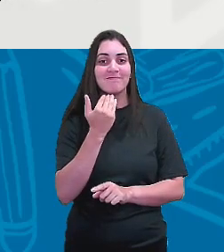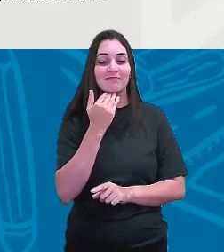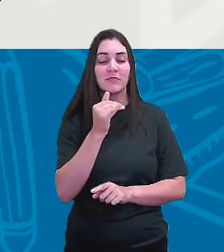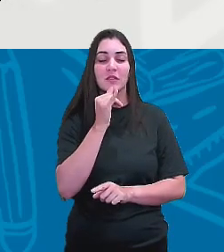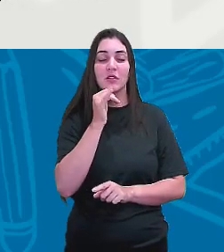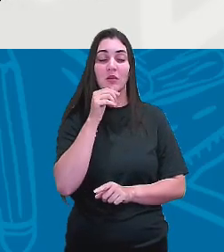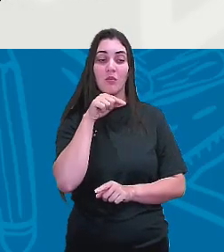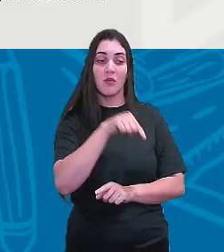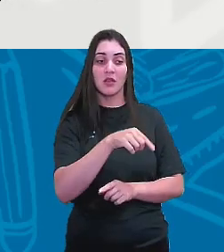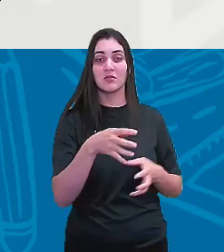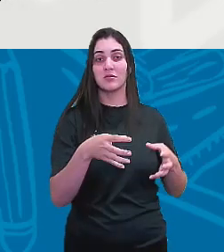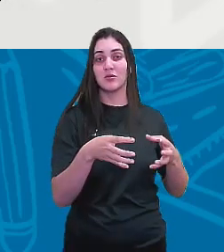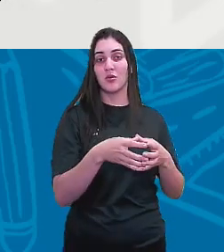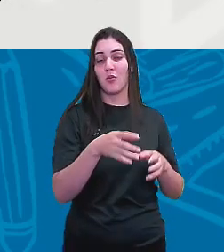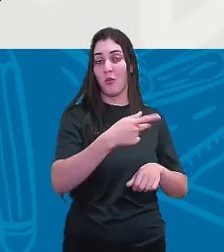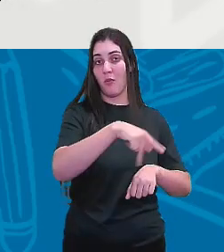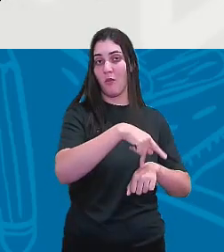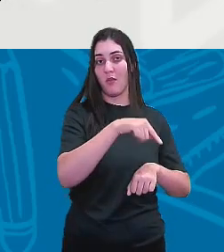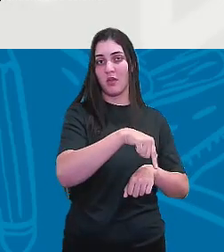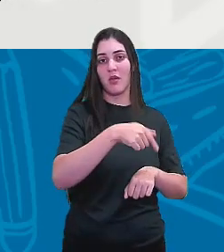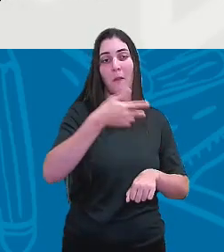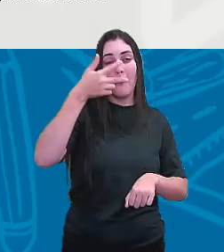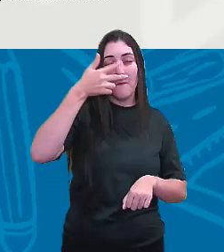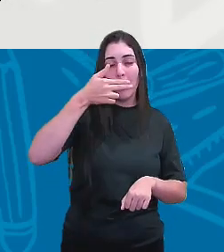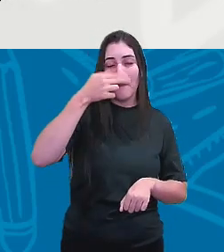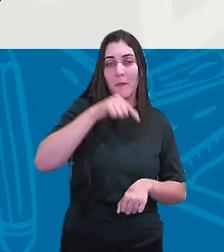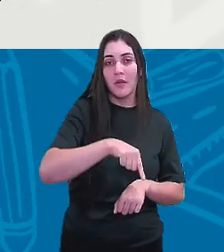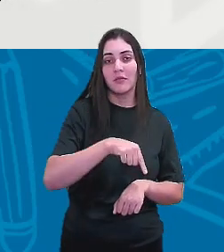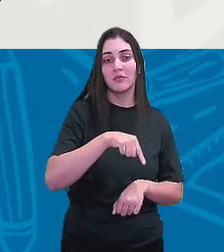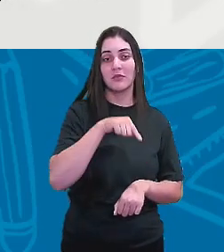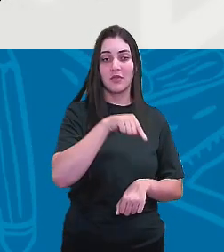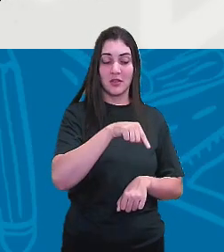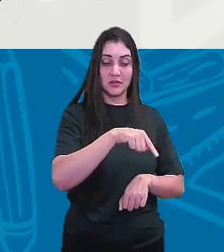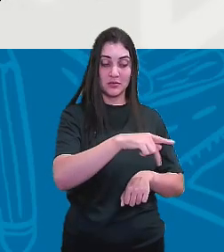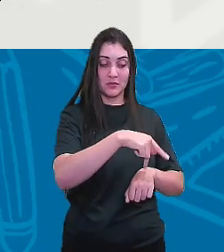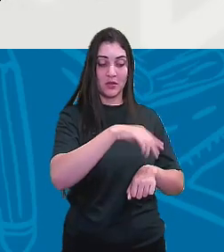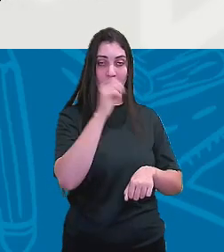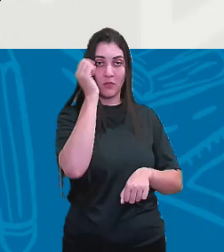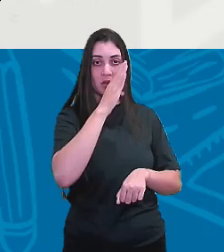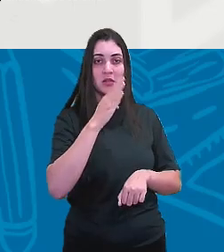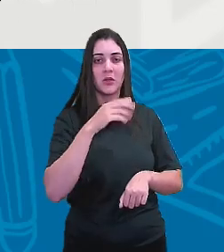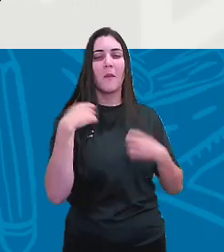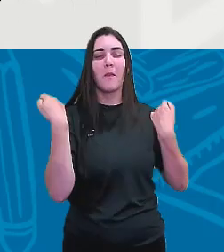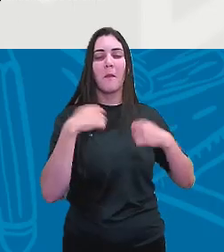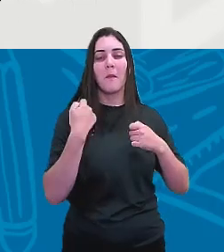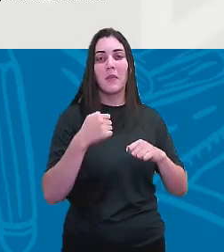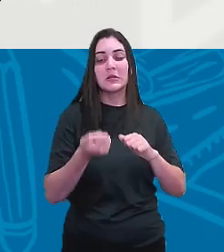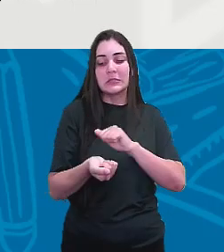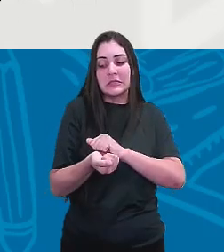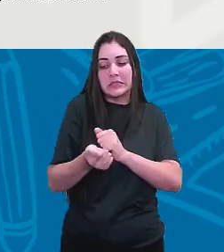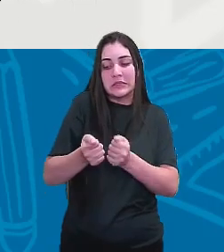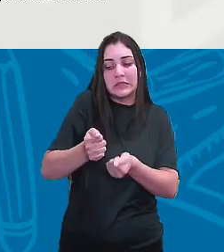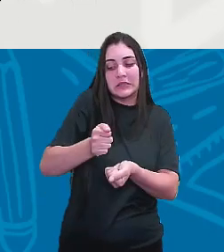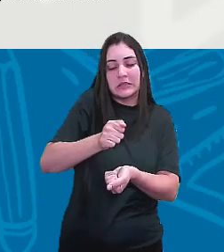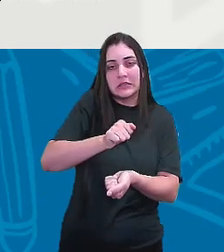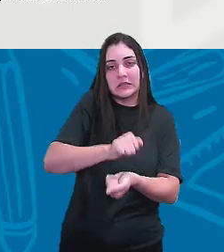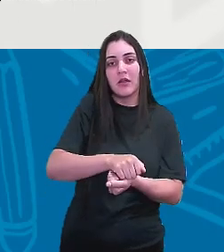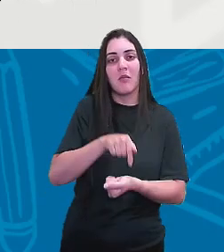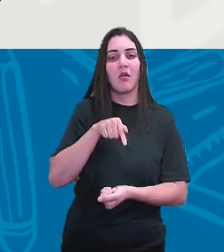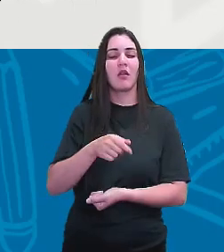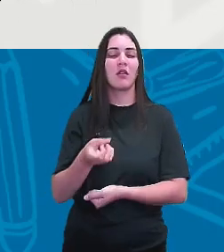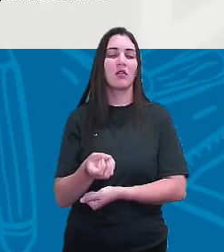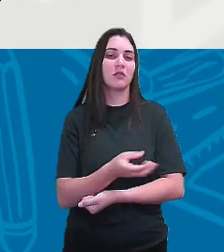colônia era a mesma. A colônia, ela teve que se adequar a essa nova